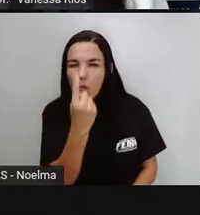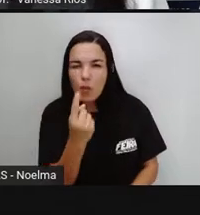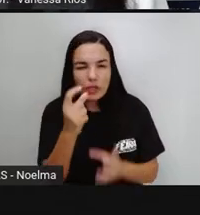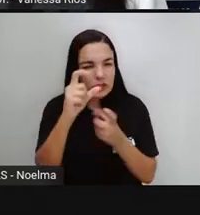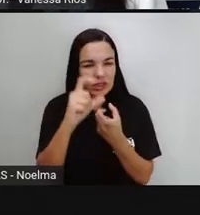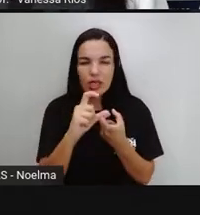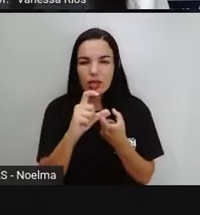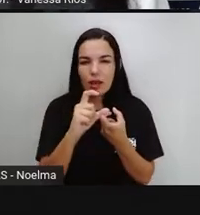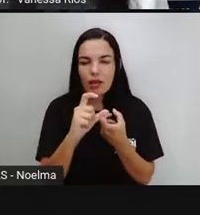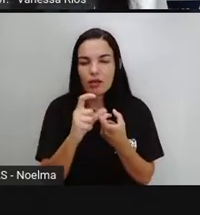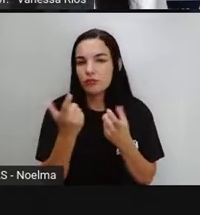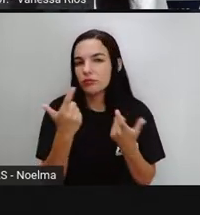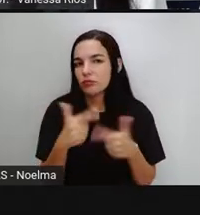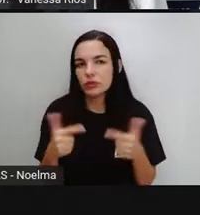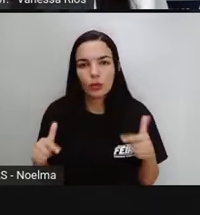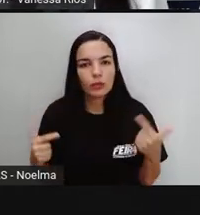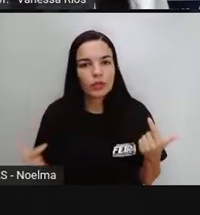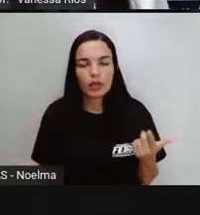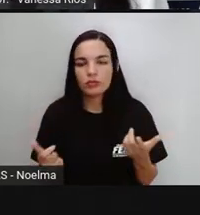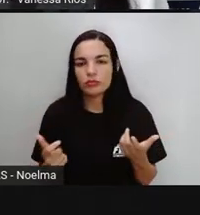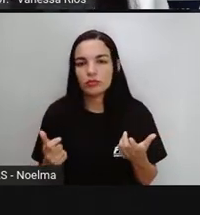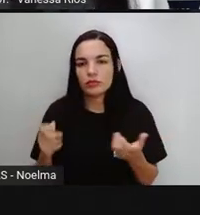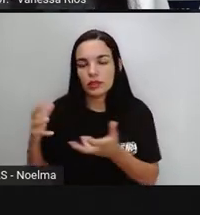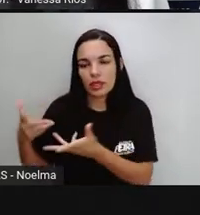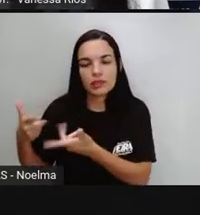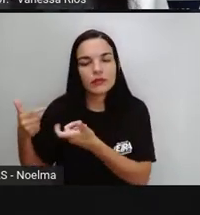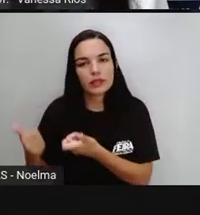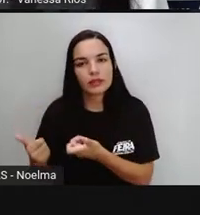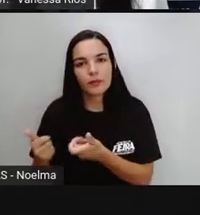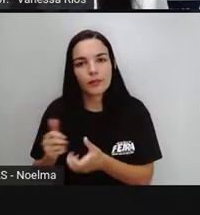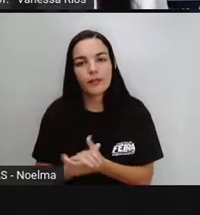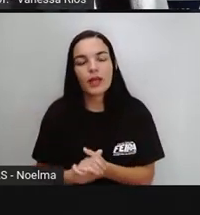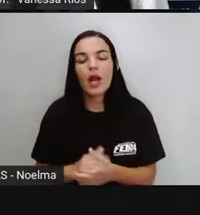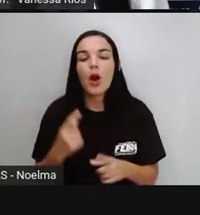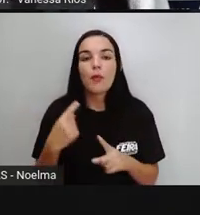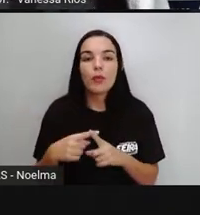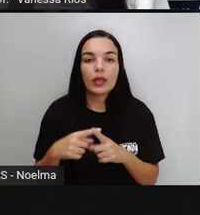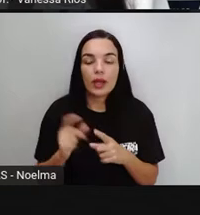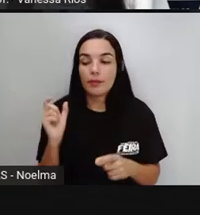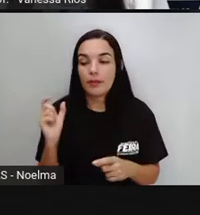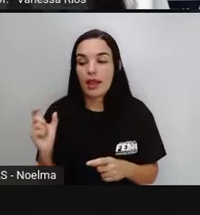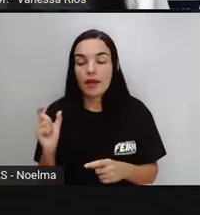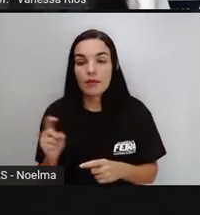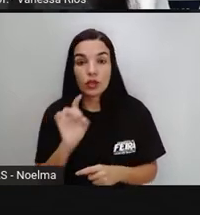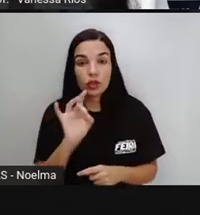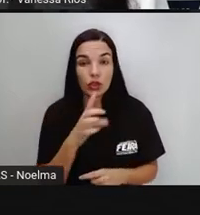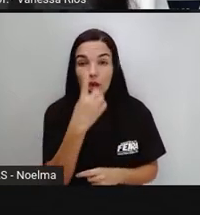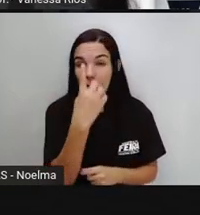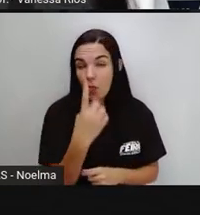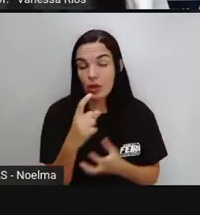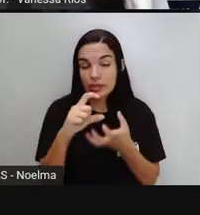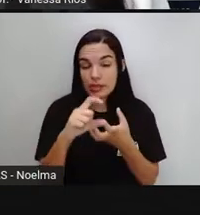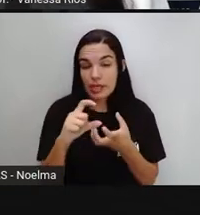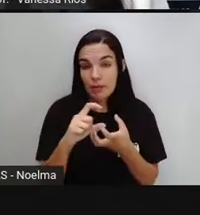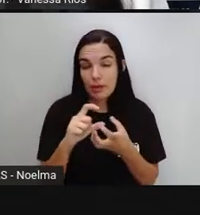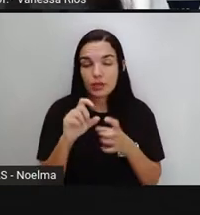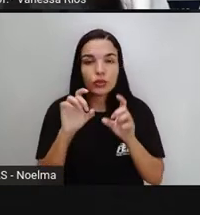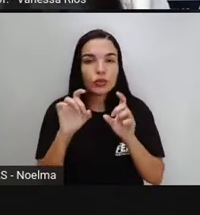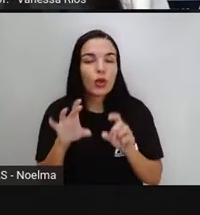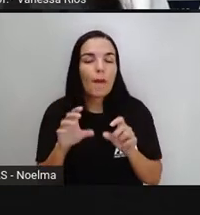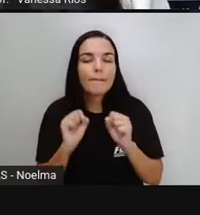possuem uma única sílaba. As palavras monossílabas, elas podem ser tônicas ou